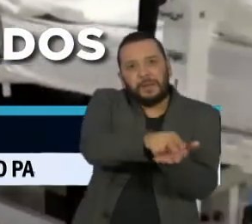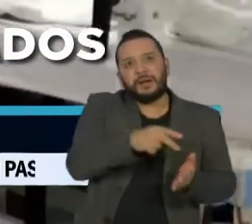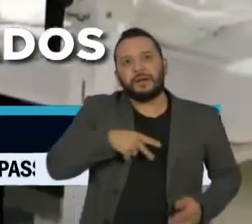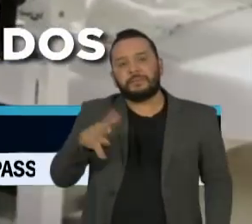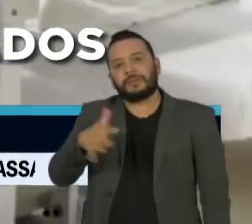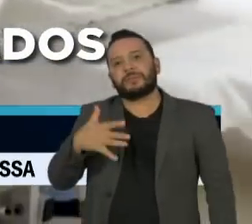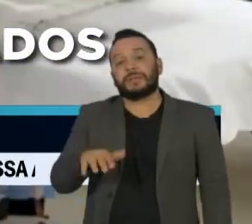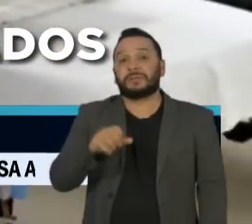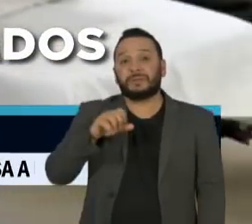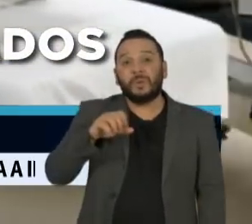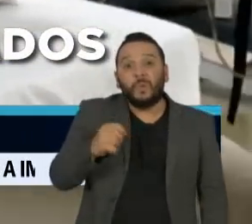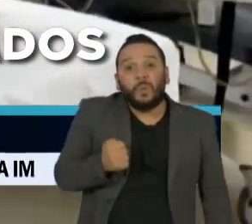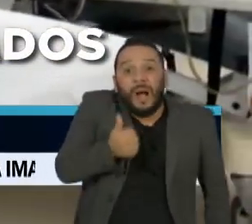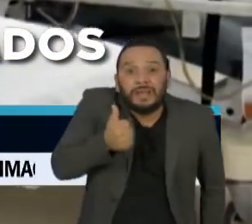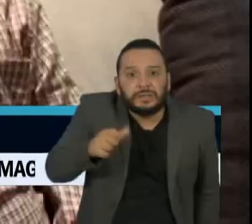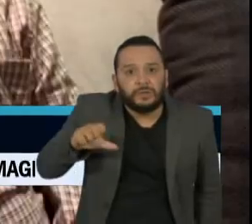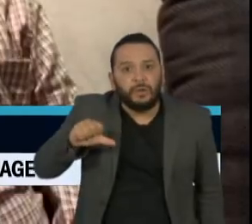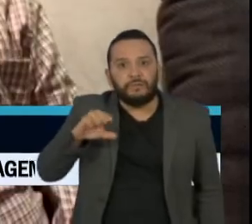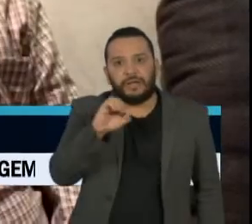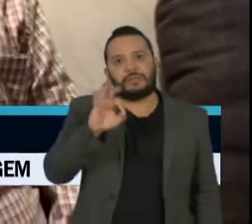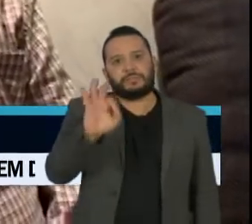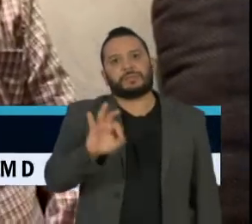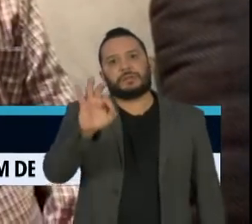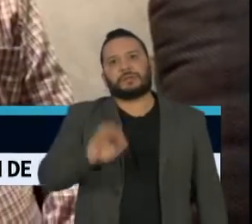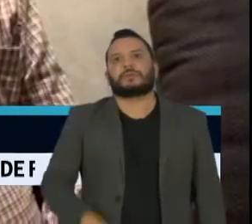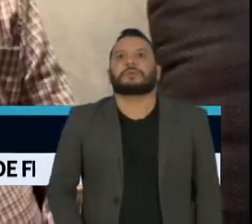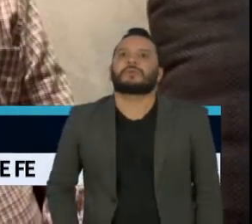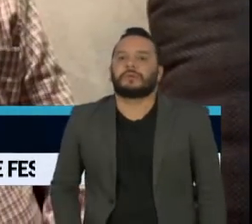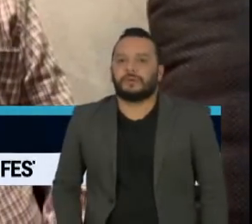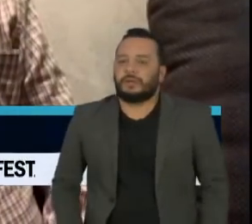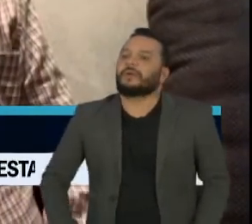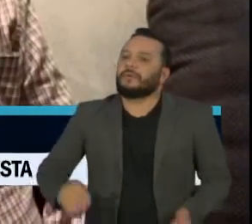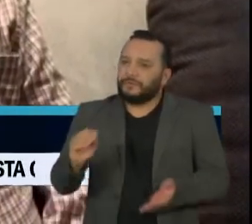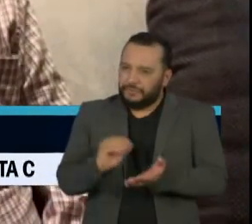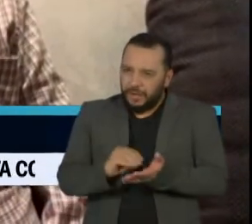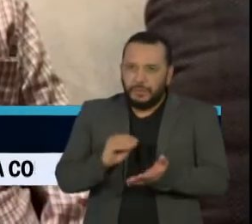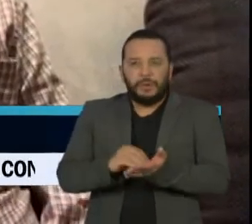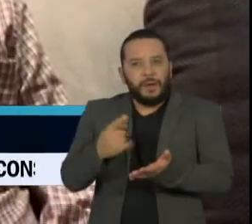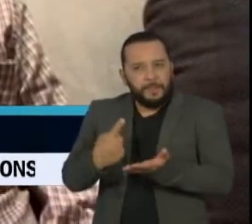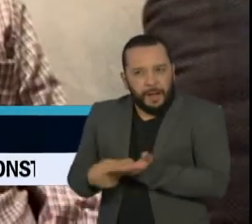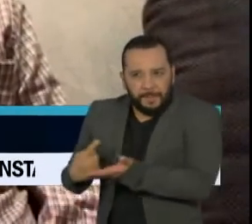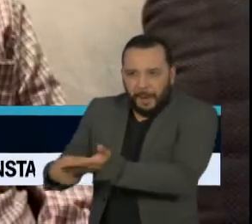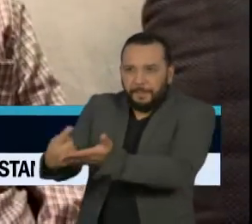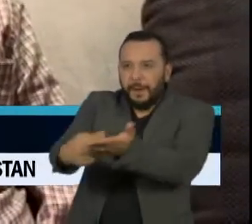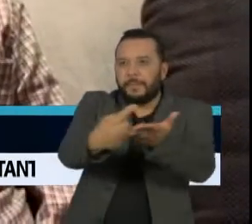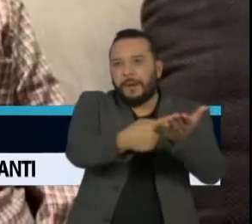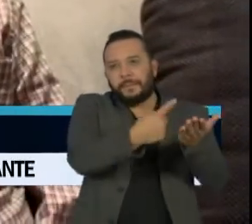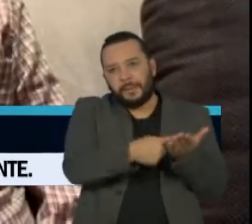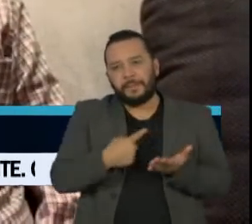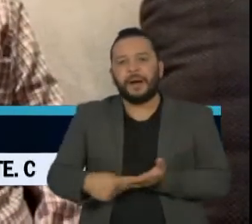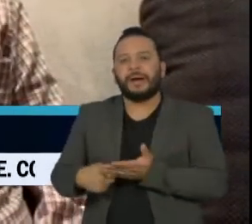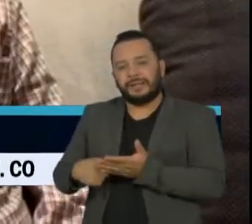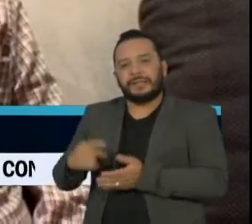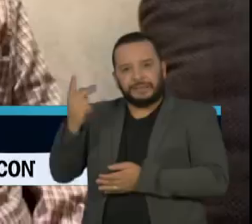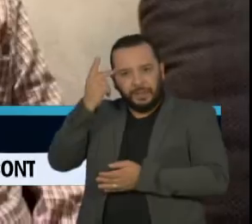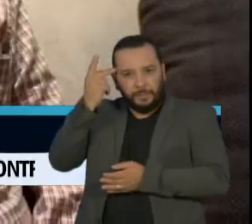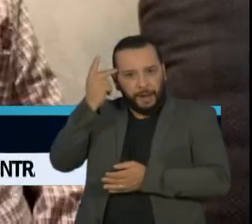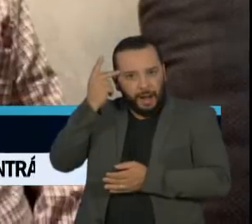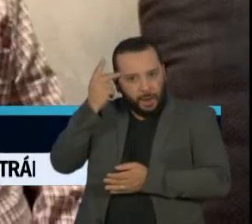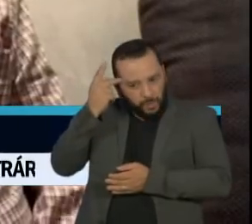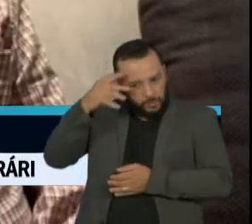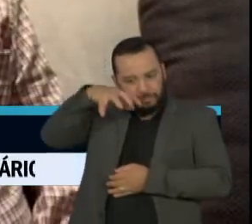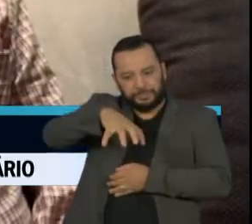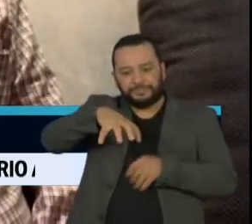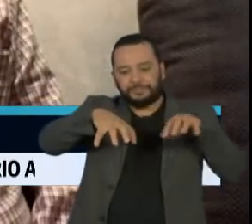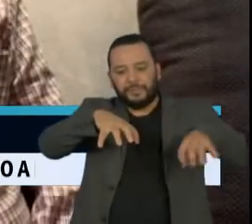quase 90%. Faltou uma coordenação geral entre a cidade de São Paulo e as cidades circunvizinhas